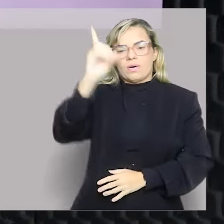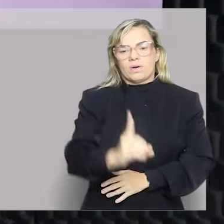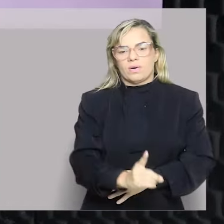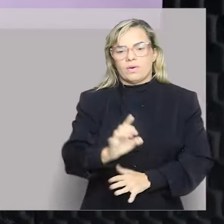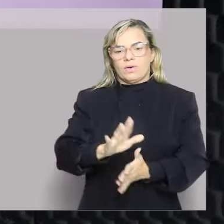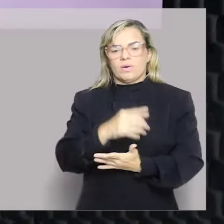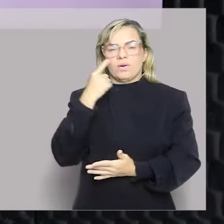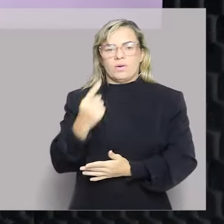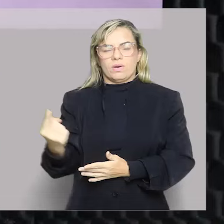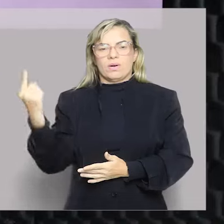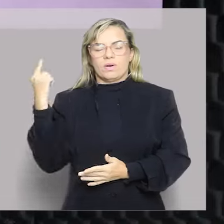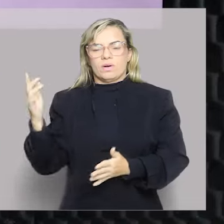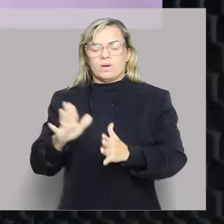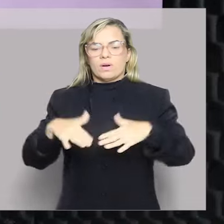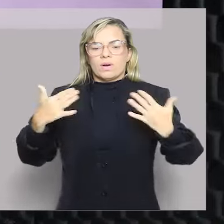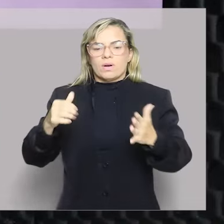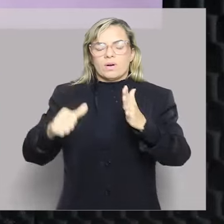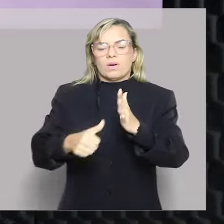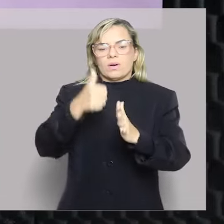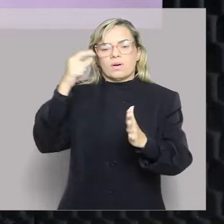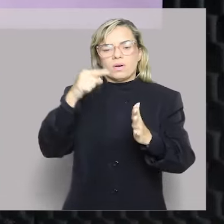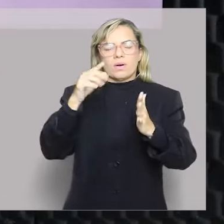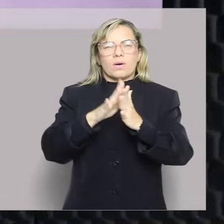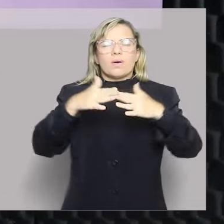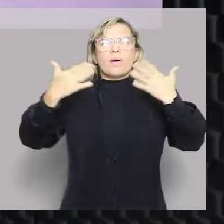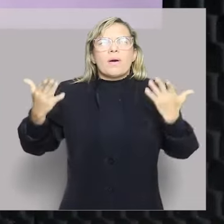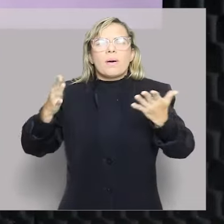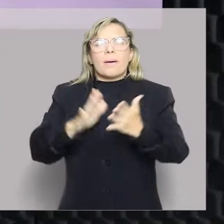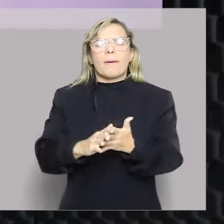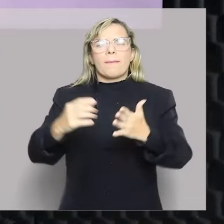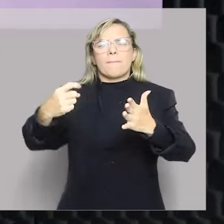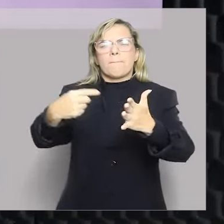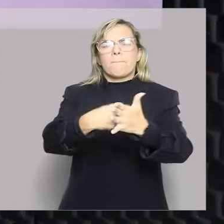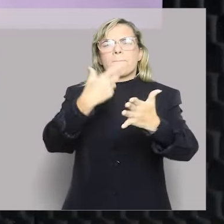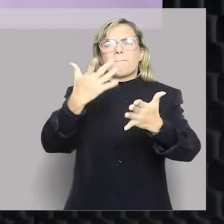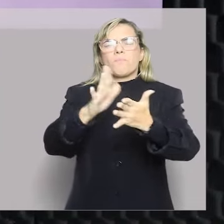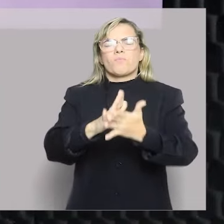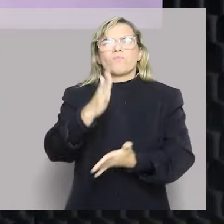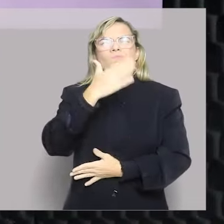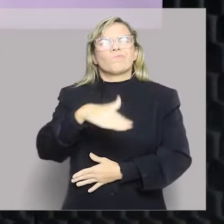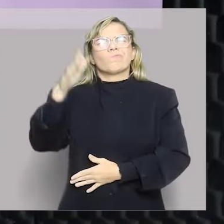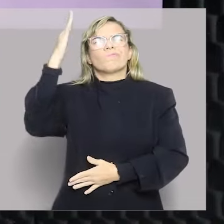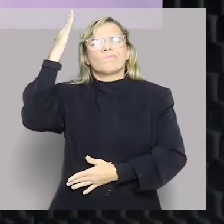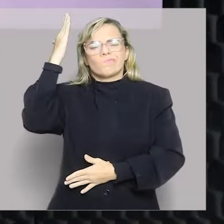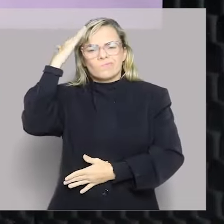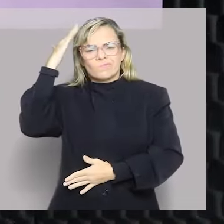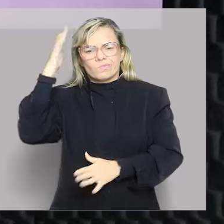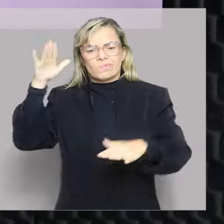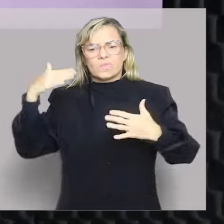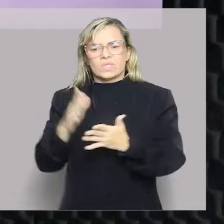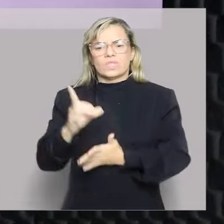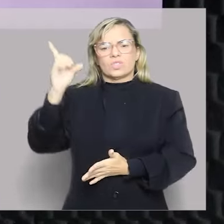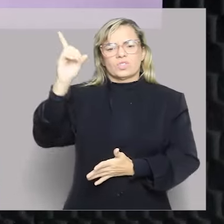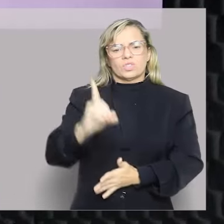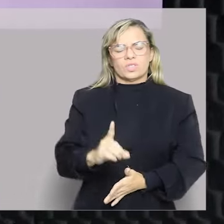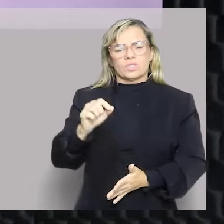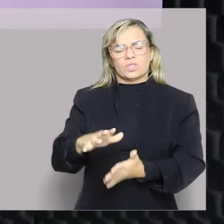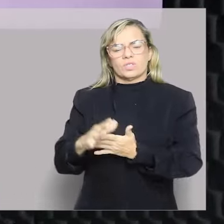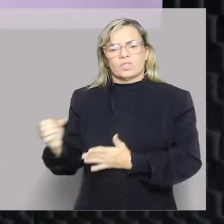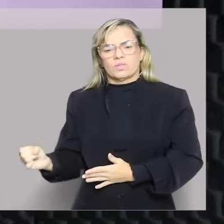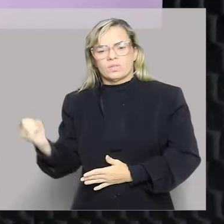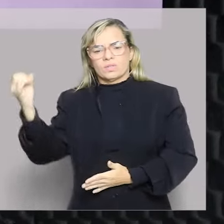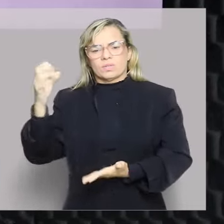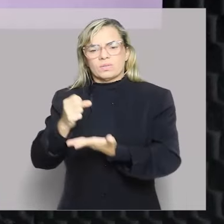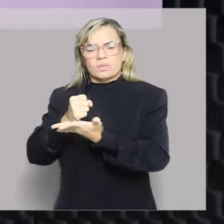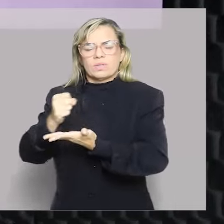Esse é o primeiro ponto. E aí a gente tem que se perguntar, é a primeira noção. Bem, eu estou estudando direitos fundamentais, mas